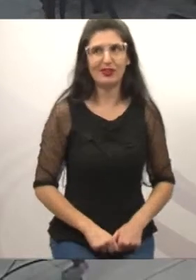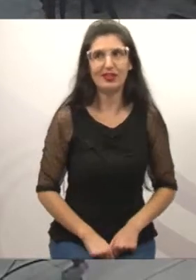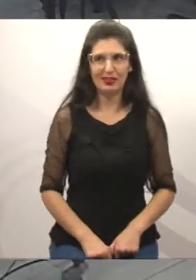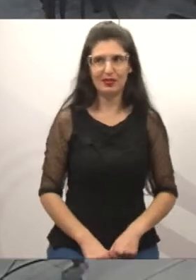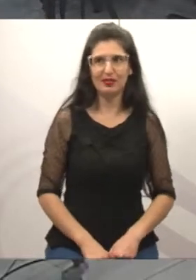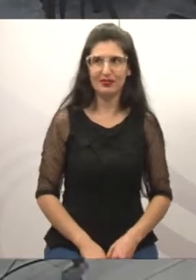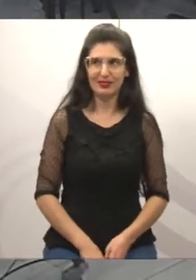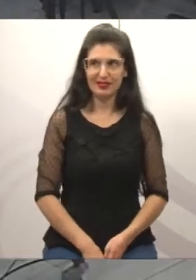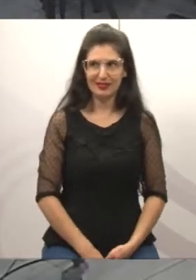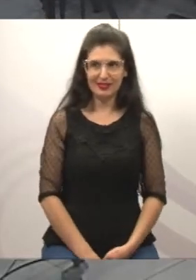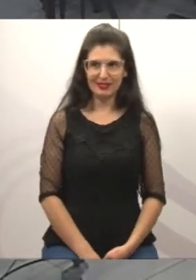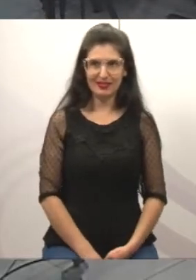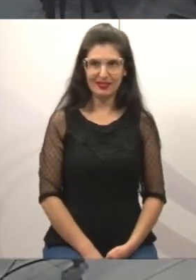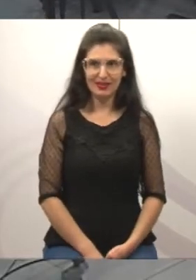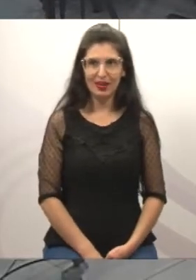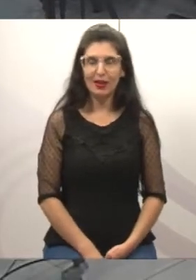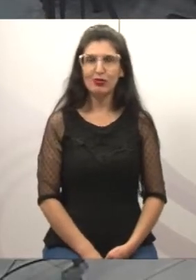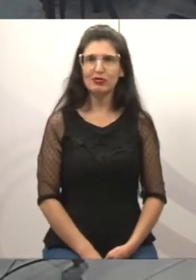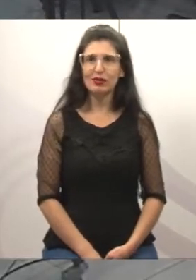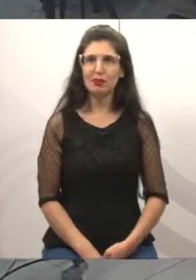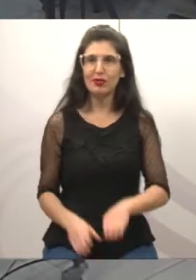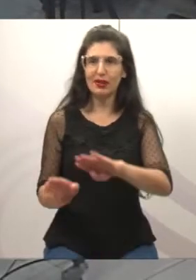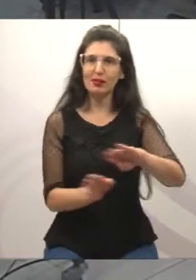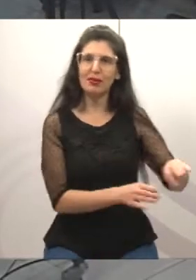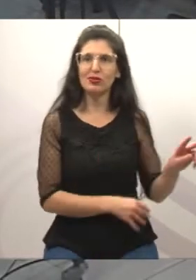Com a palavra, vereador Luiz Flávio.